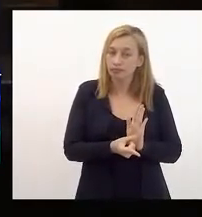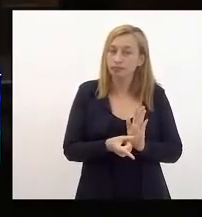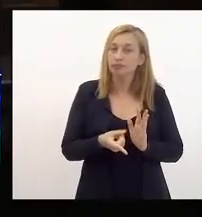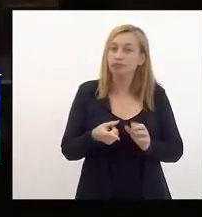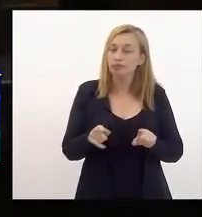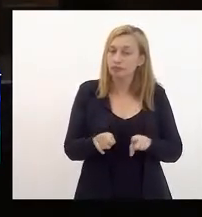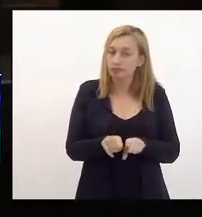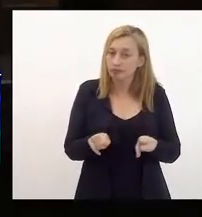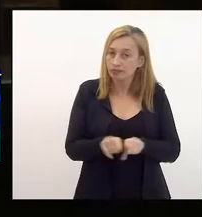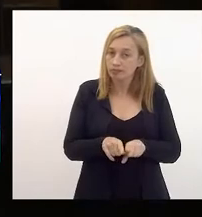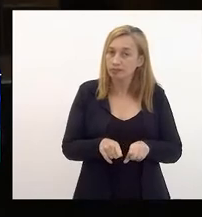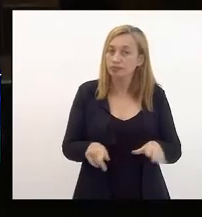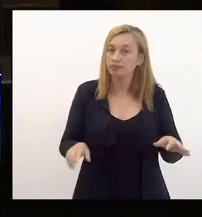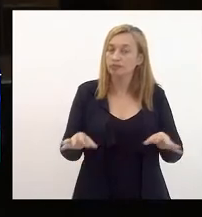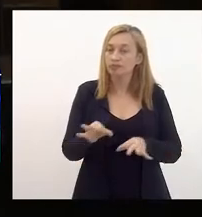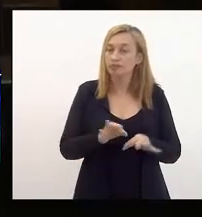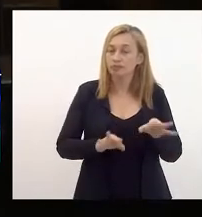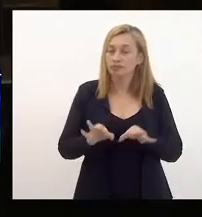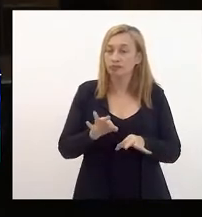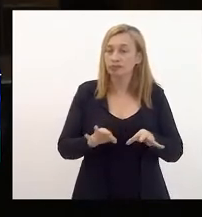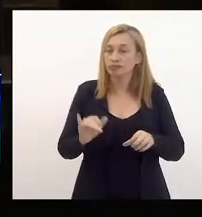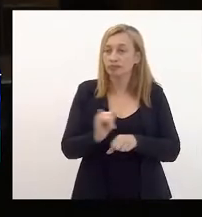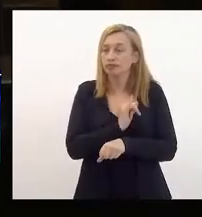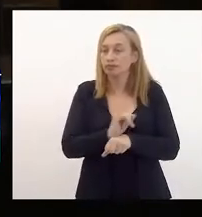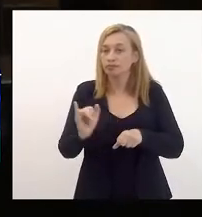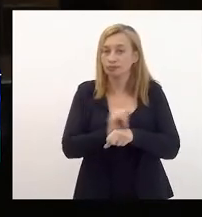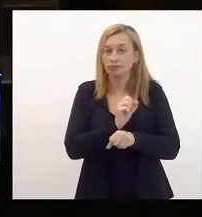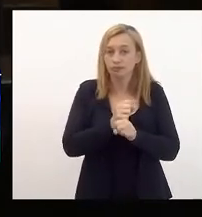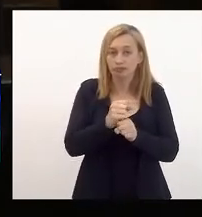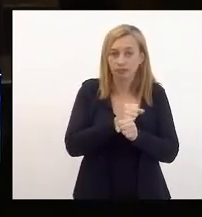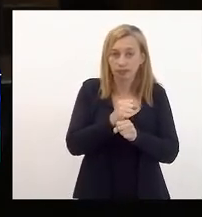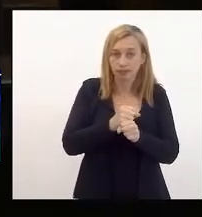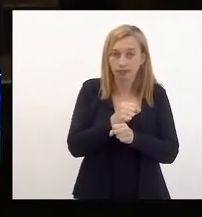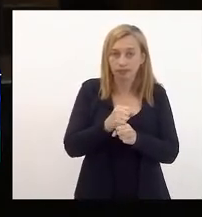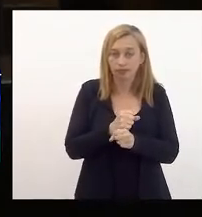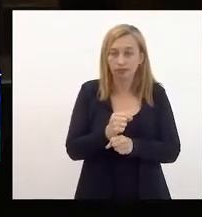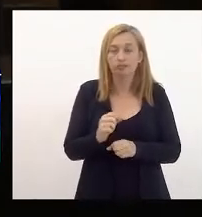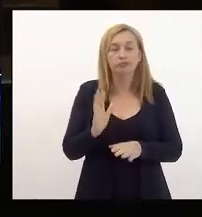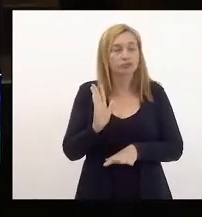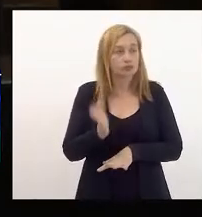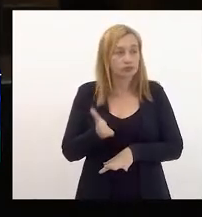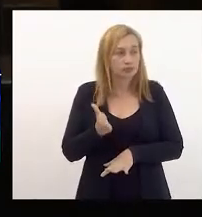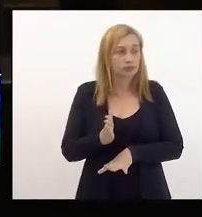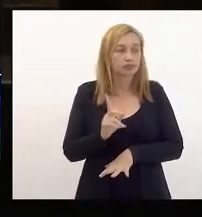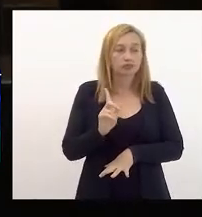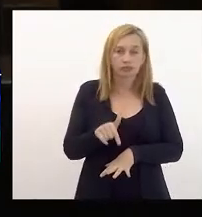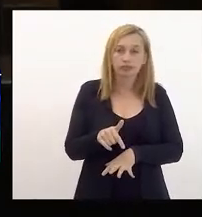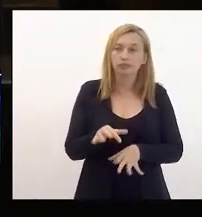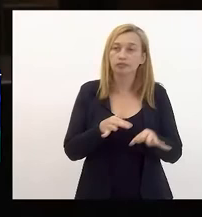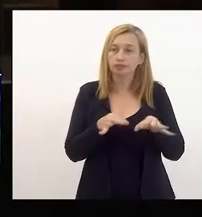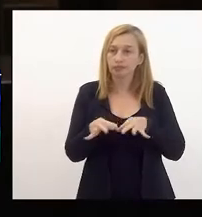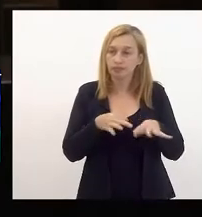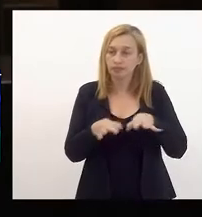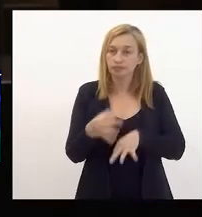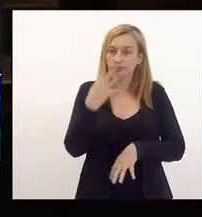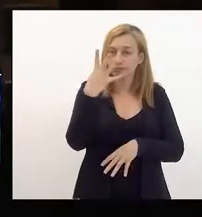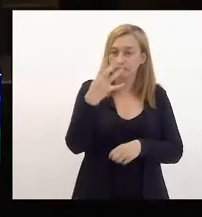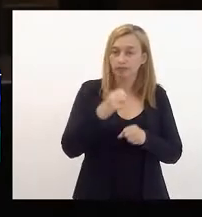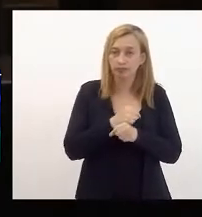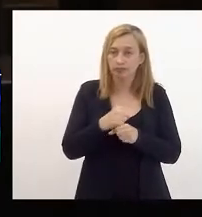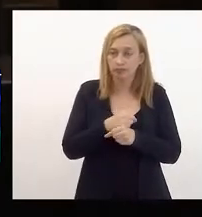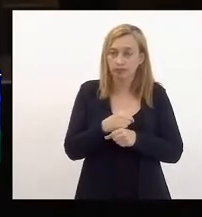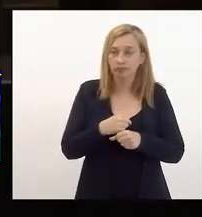também do projeto plurianual. Quer dizer, aquilo que já é feito para quatro anos.